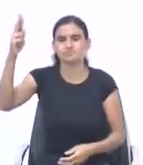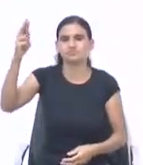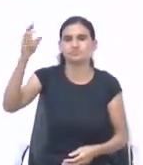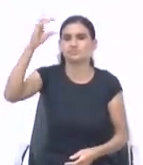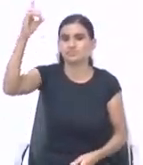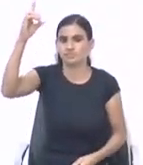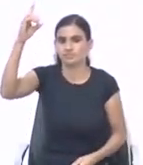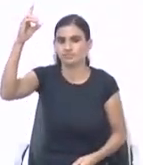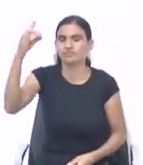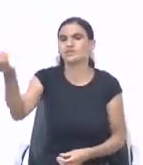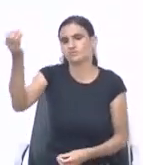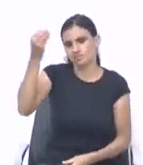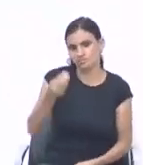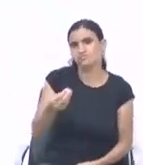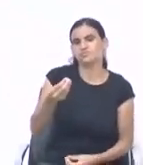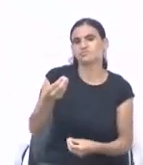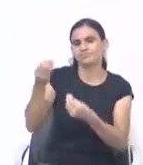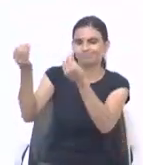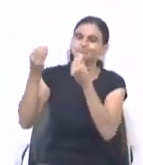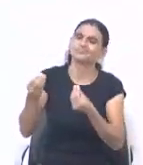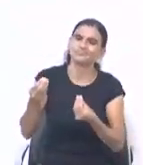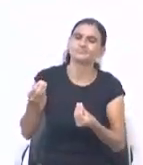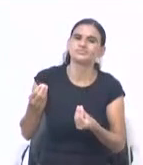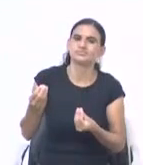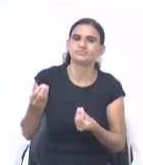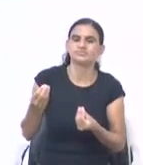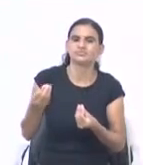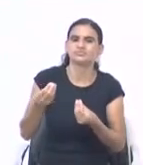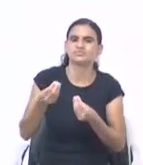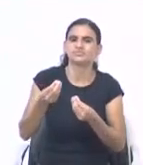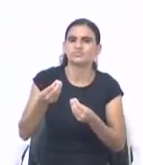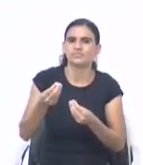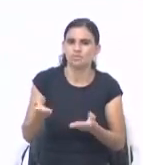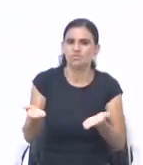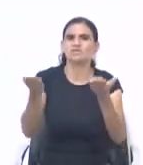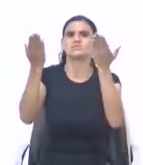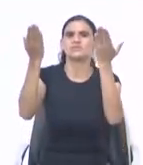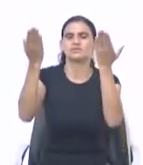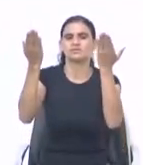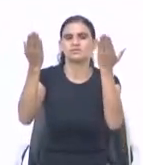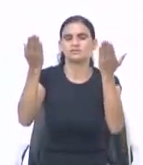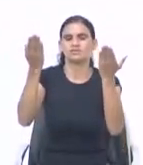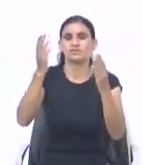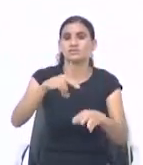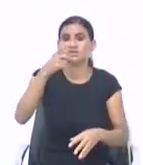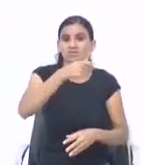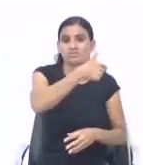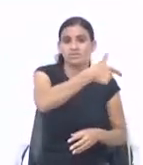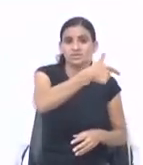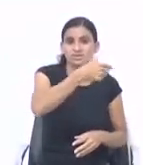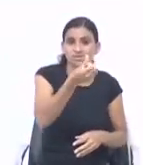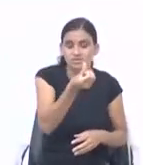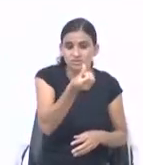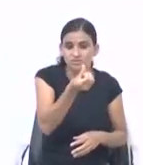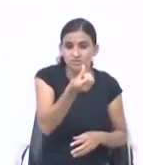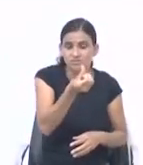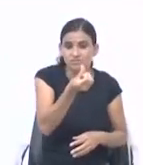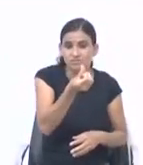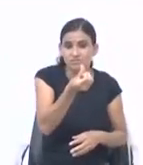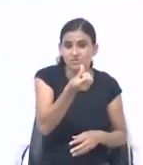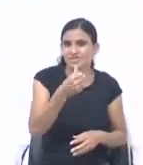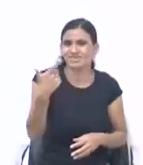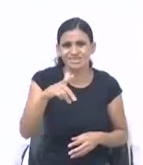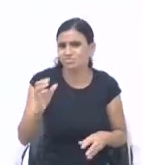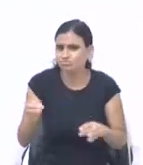Deus que retribui, e é Deus que dá o crescimento. Olha só o que diz o versículo 26, mas o que retém o trigo,